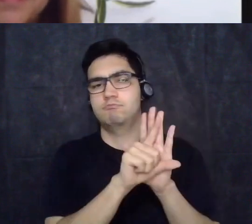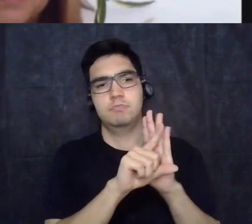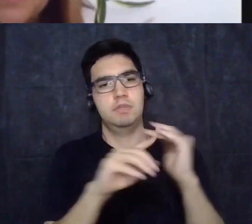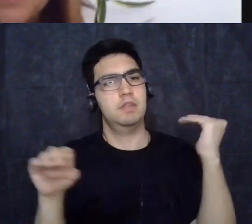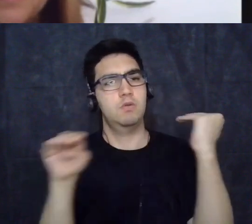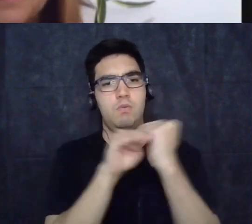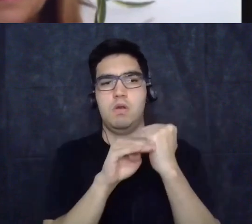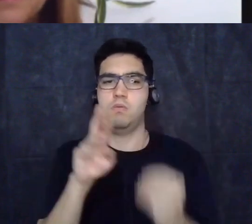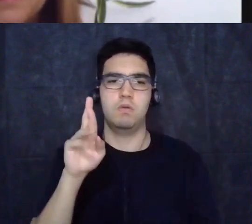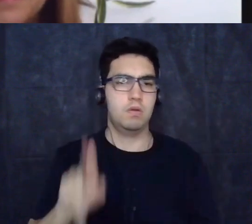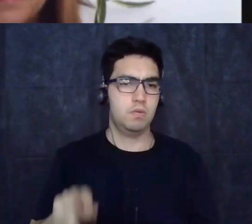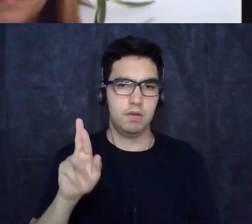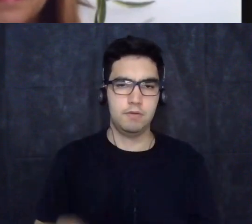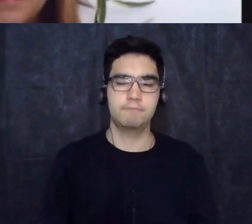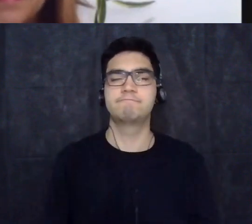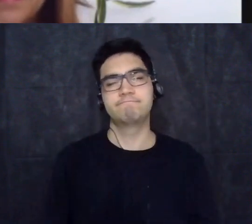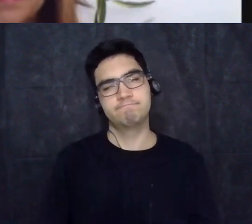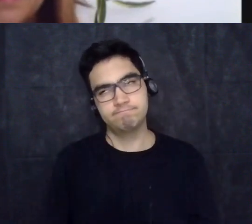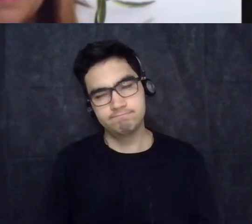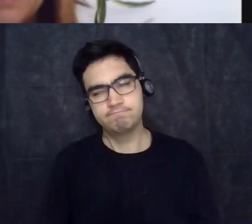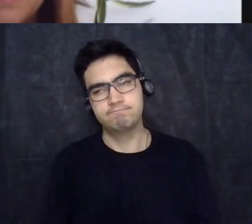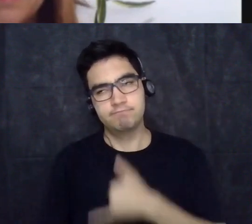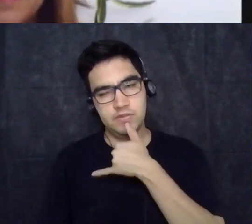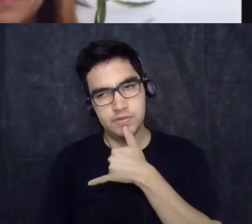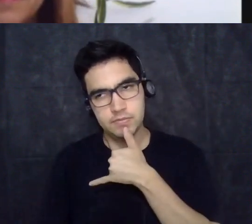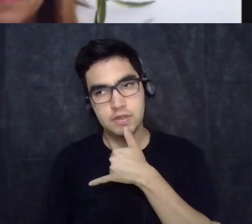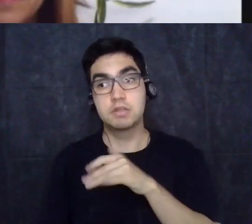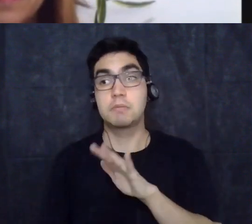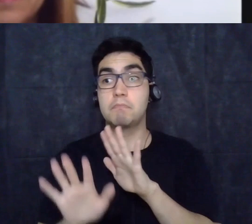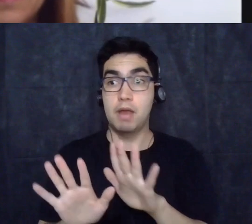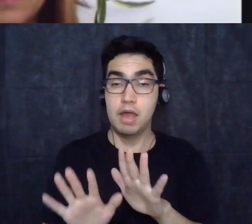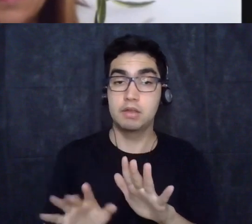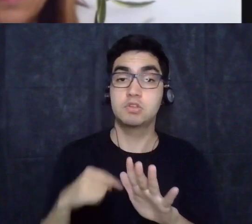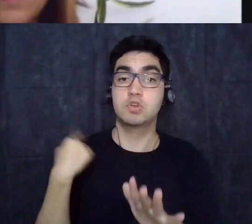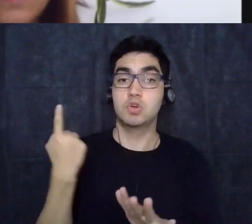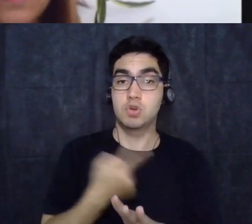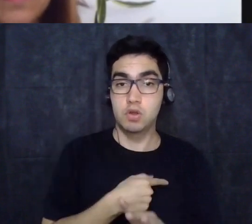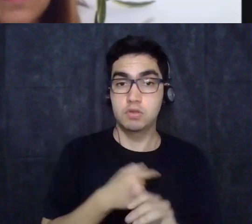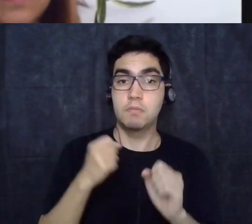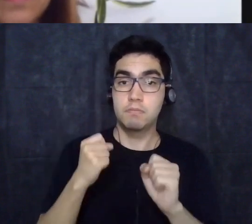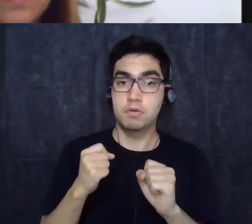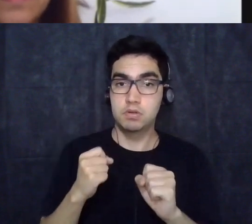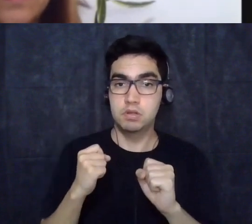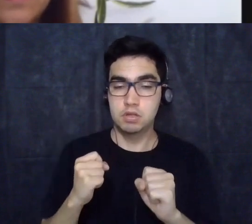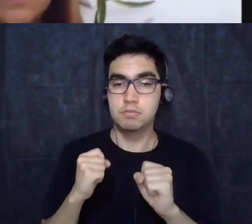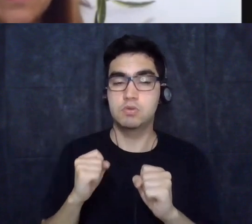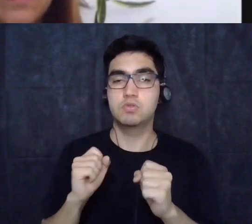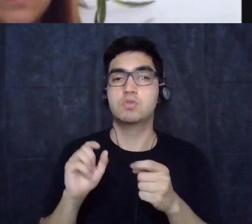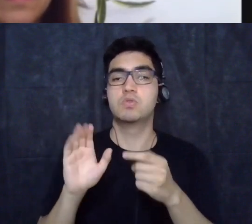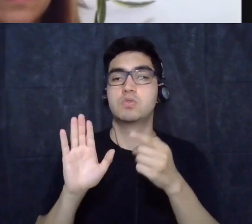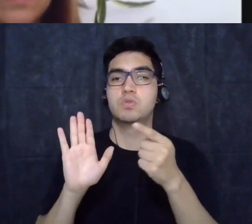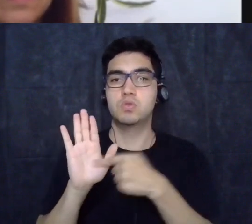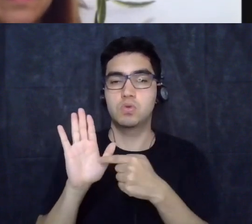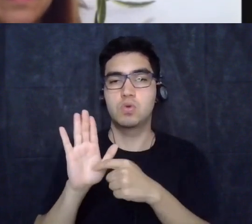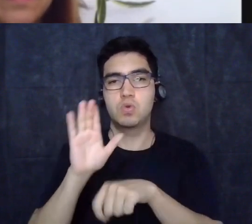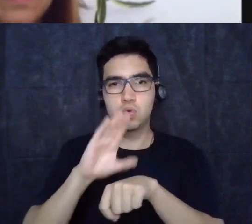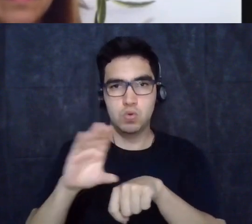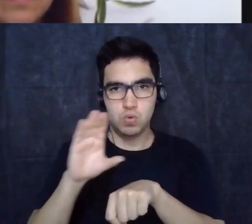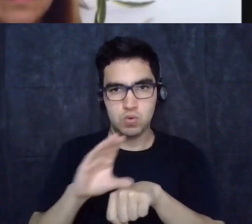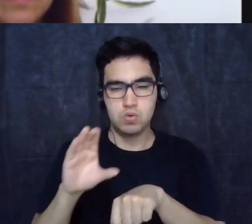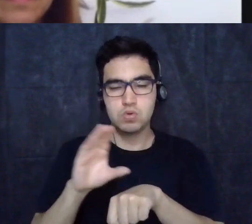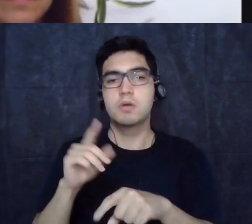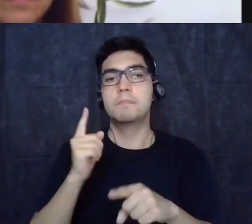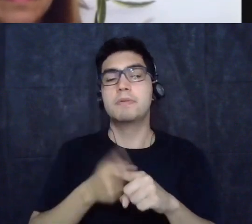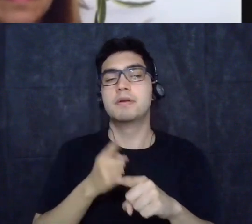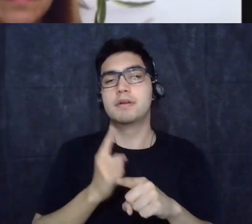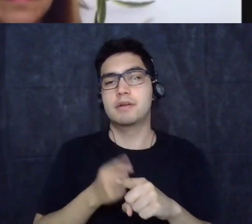mas se ela é algo que podemos no curso né não tem porque é